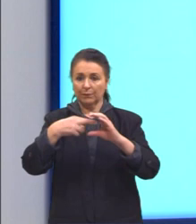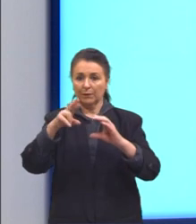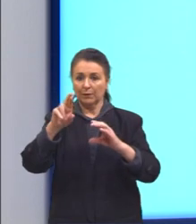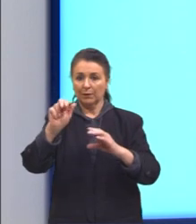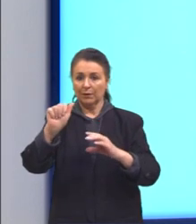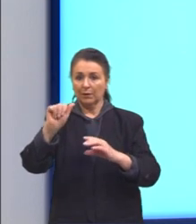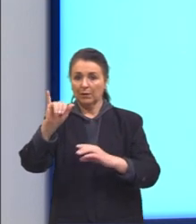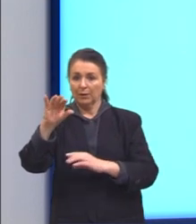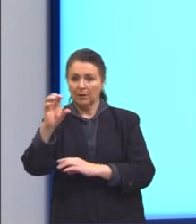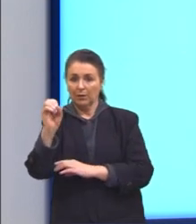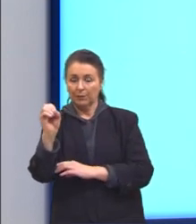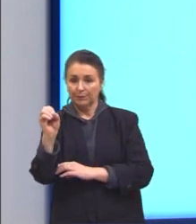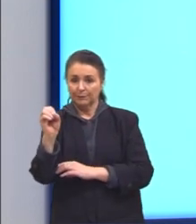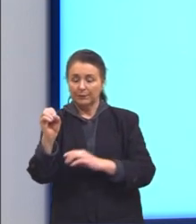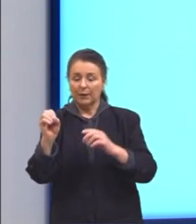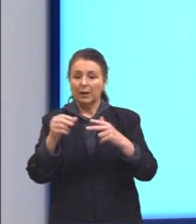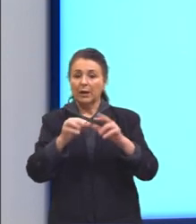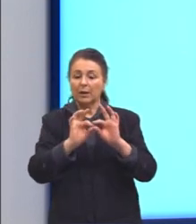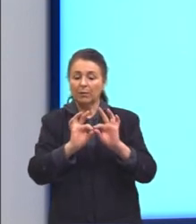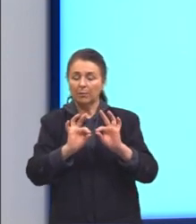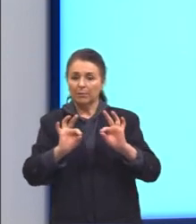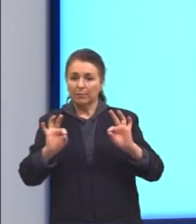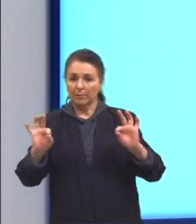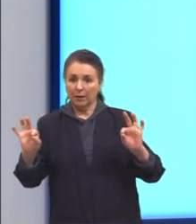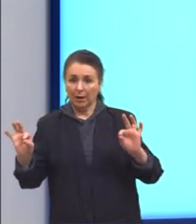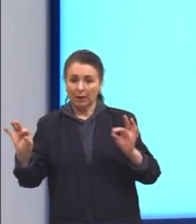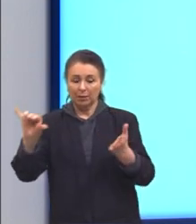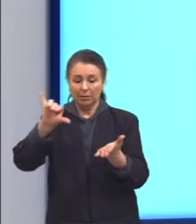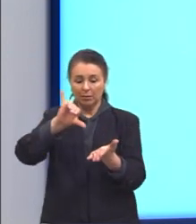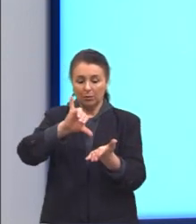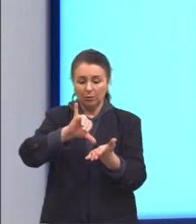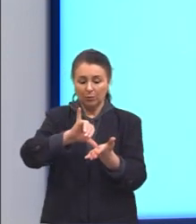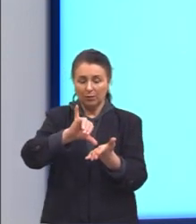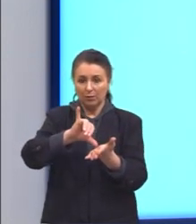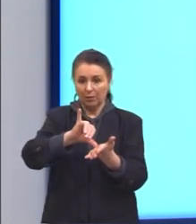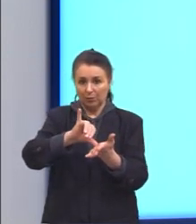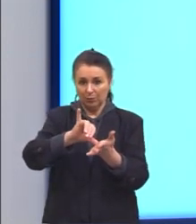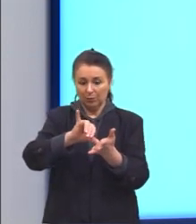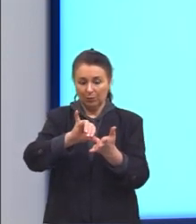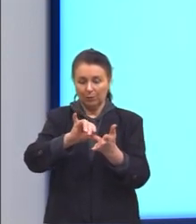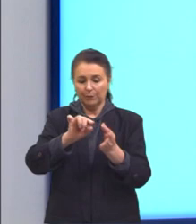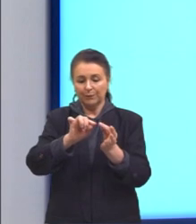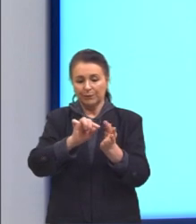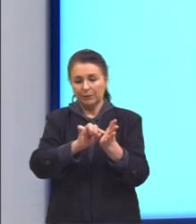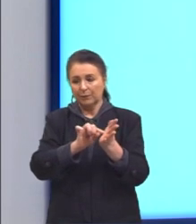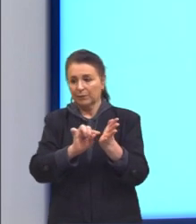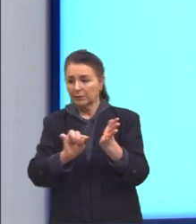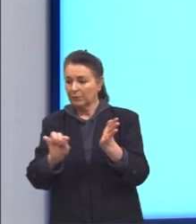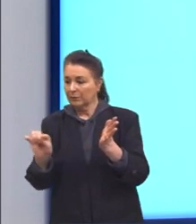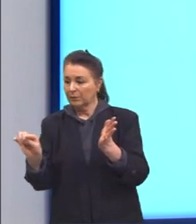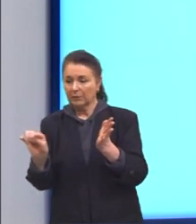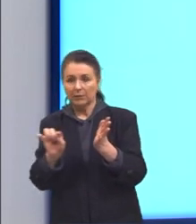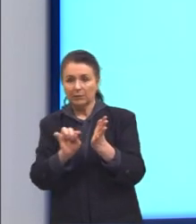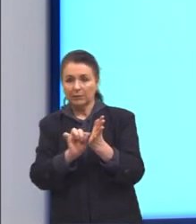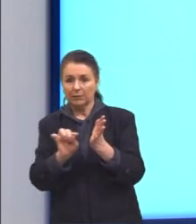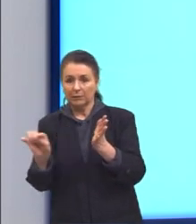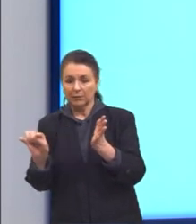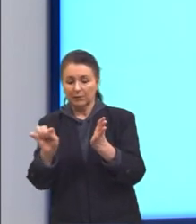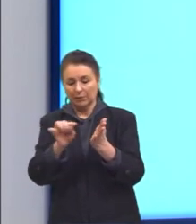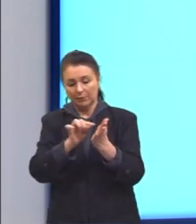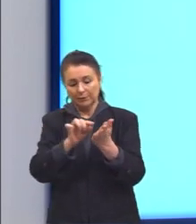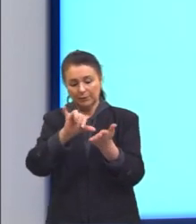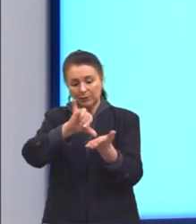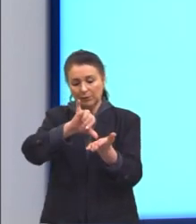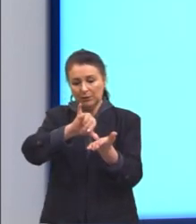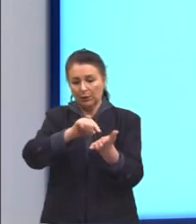R, ele é o segmento de reta que une o centro da circunferência até a sua extremidade. Aqui eu